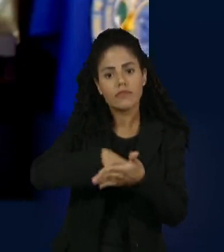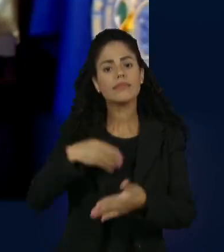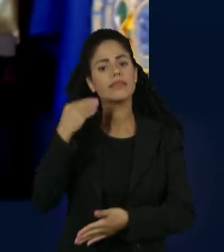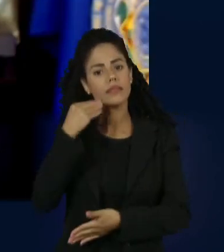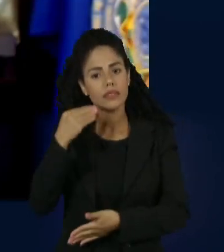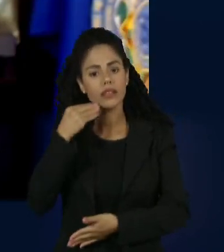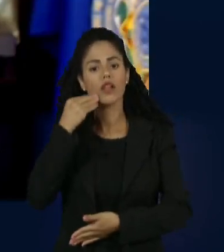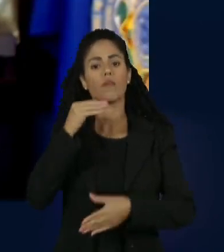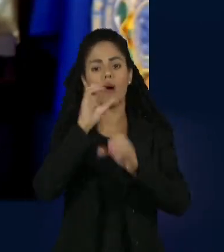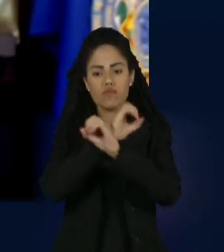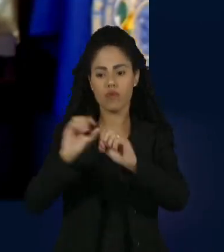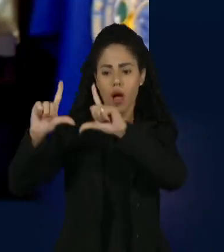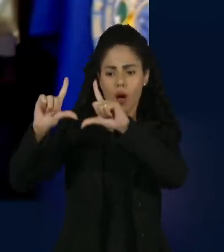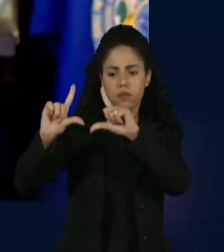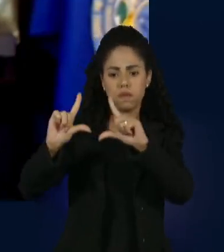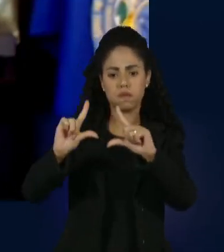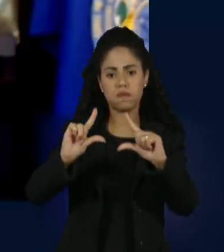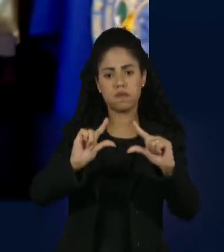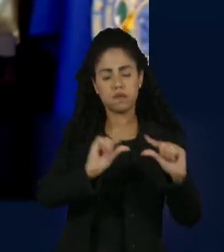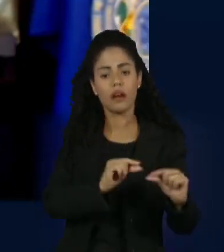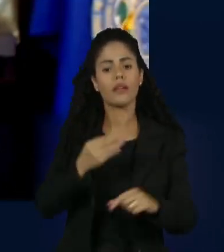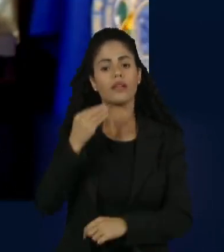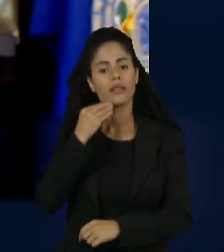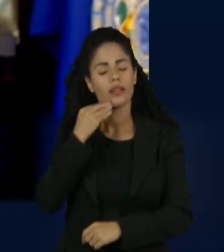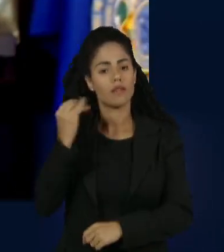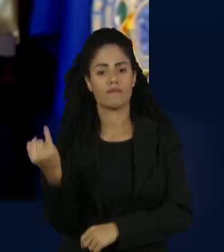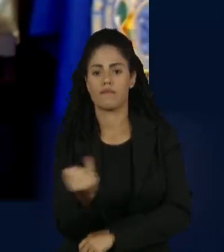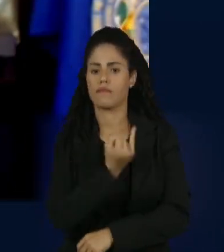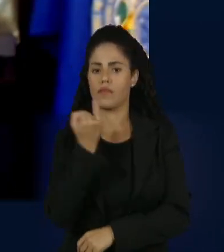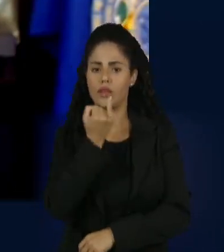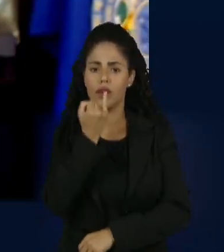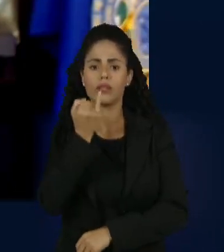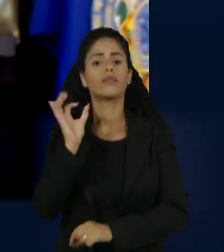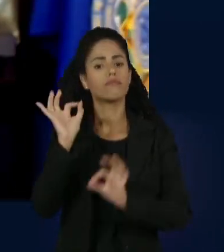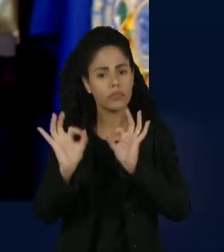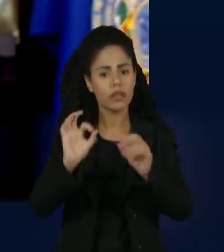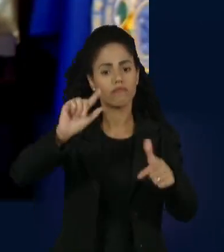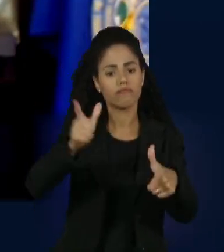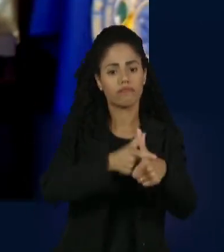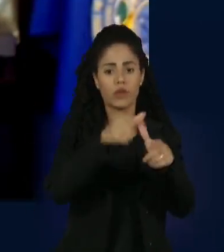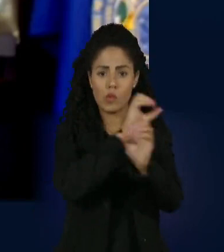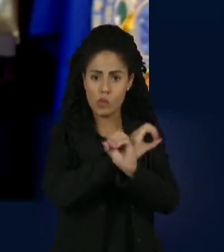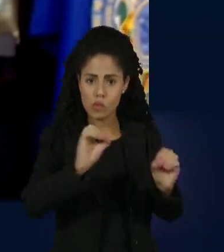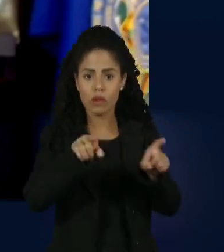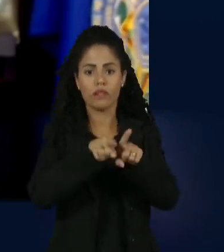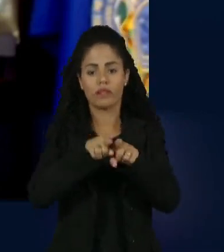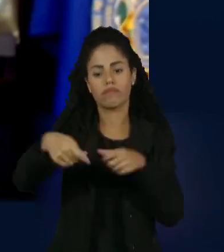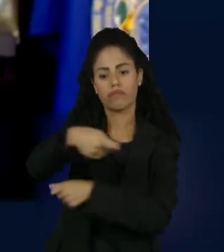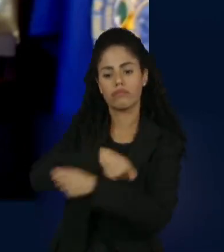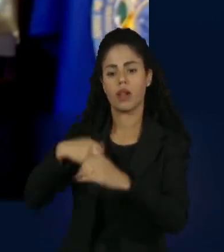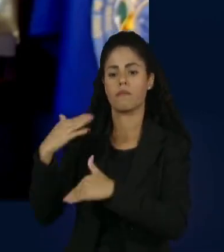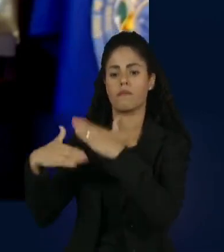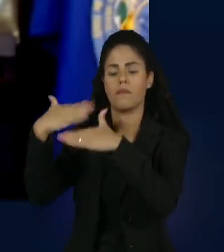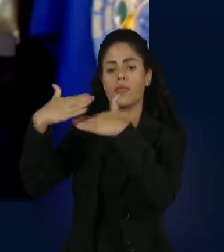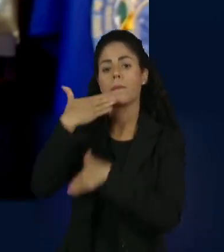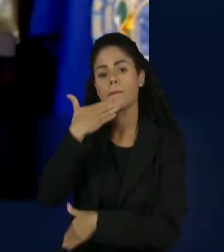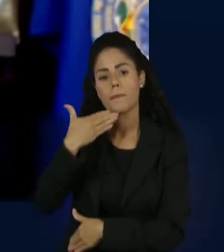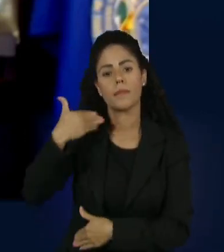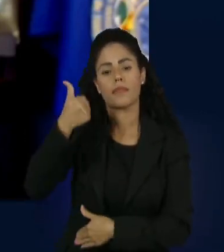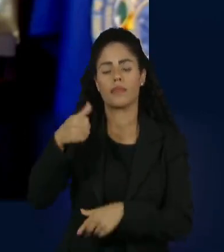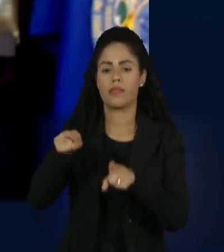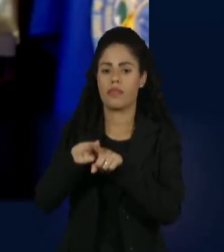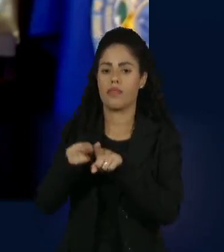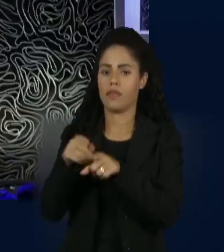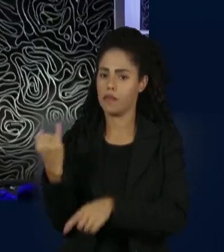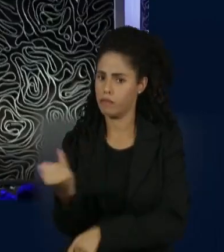tônica do encaminhamento, da busca, do combate ao déficit público e do crescimento do Brasil, e do crescimento de receitas